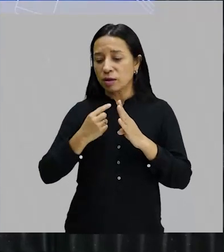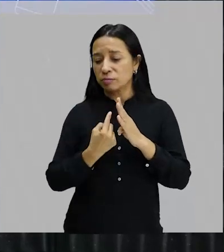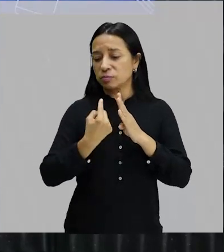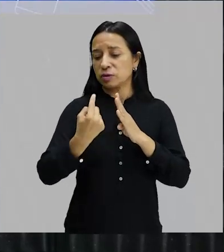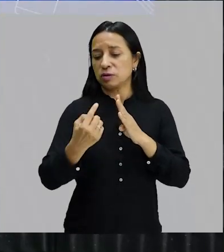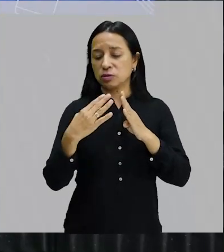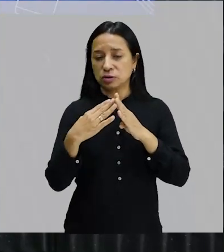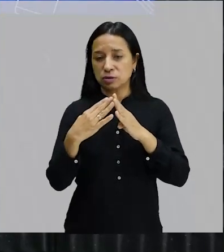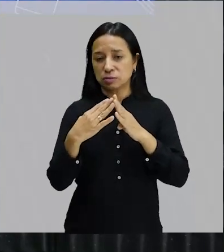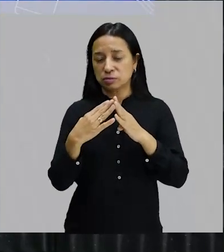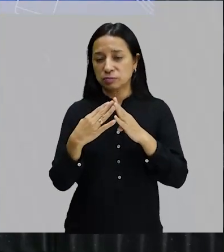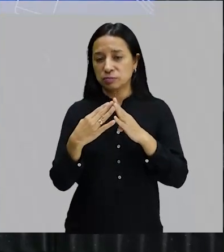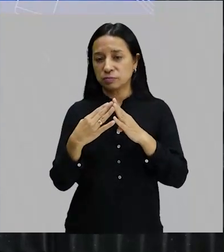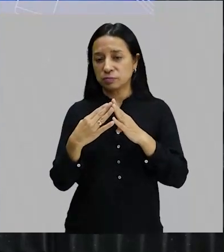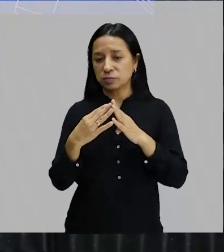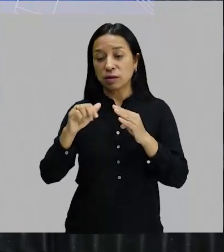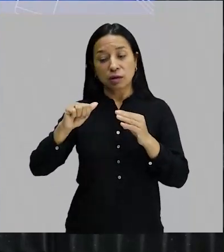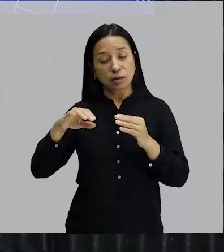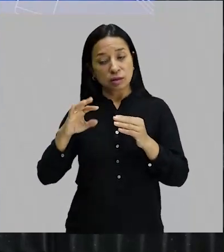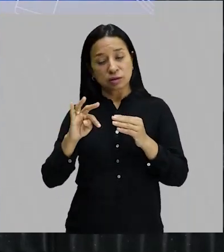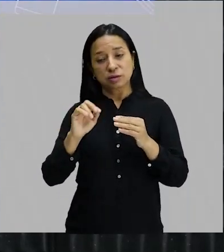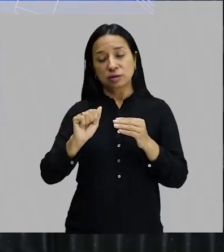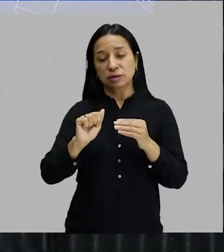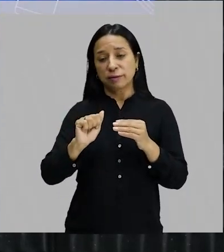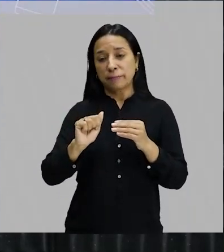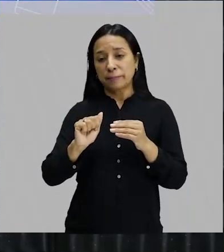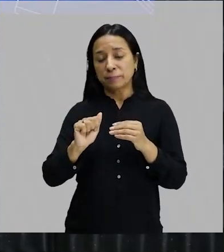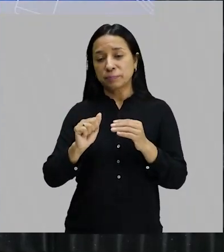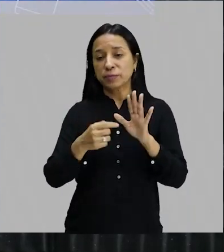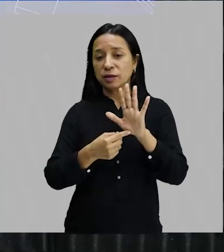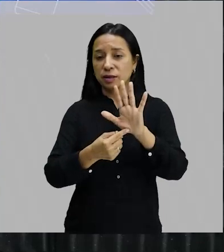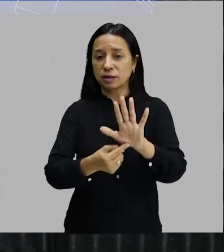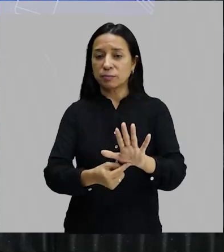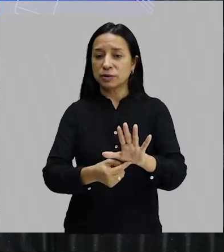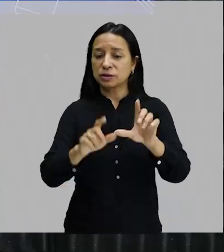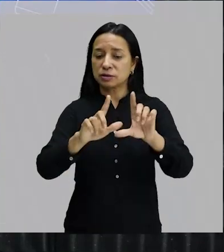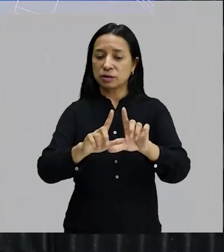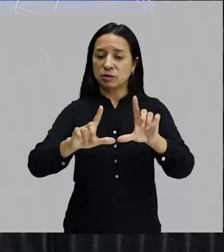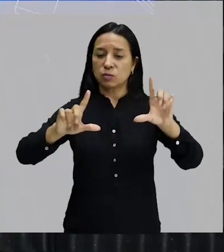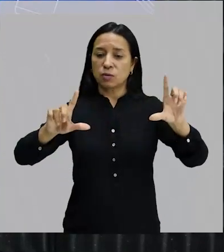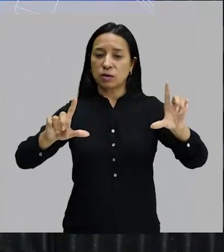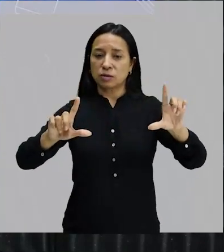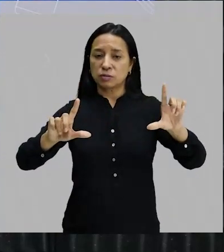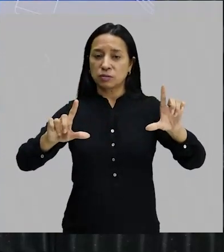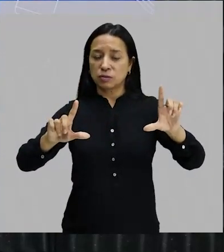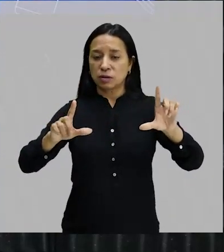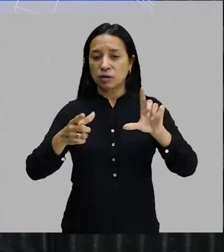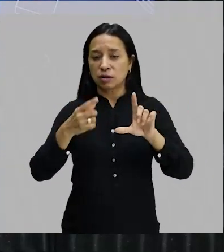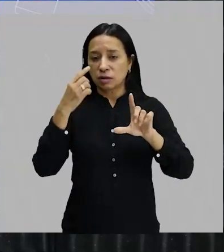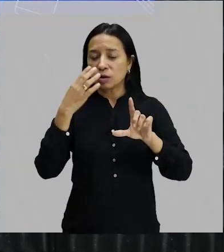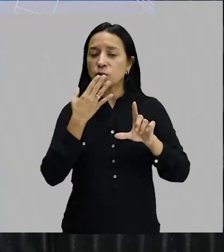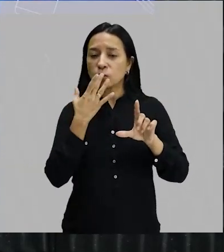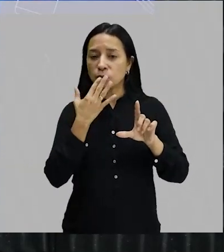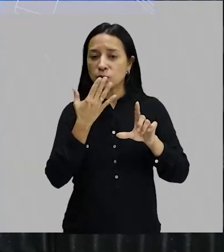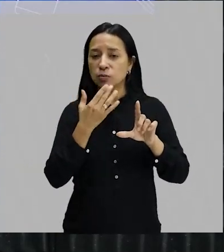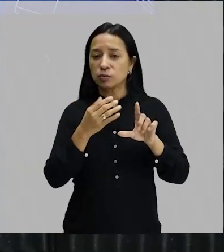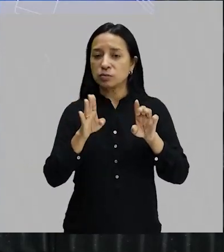noção de como a Anitta Malfatti e o que ela era. Então, ela representa quadros com um aspecto colorido, mas ao mesmo tempo